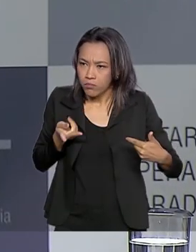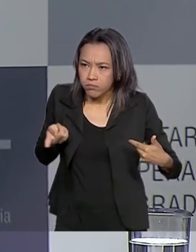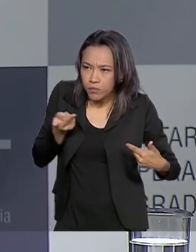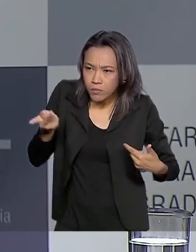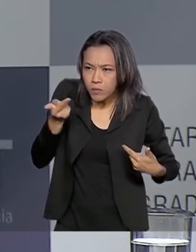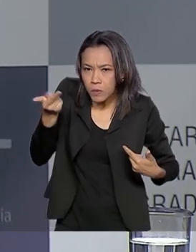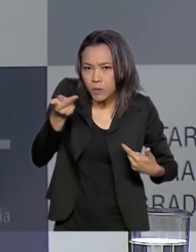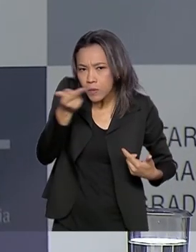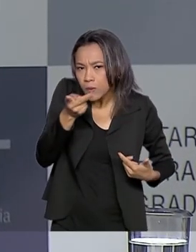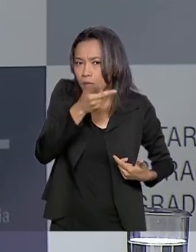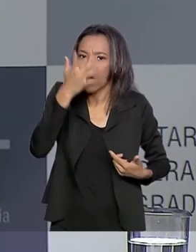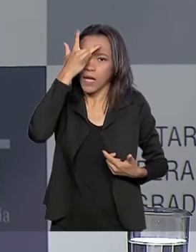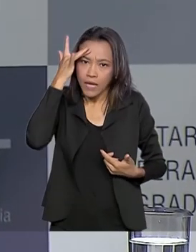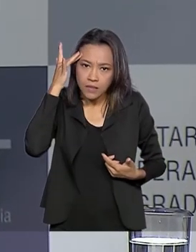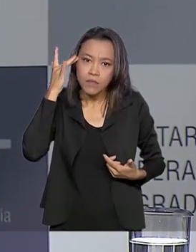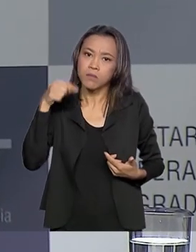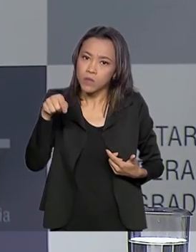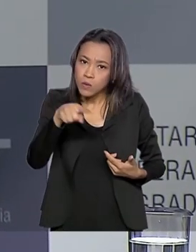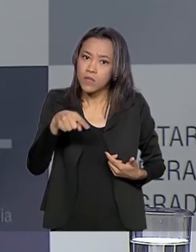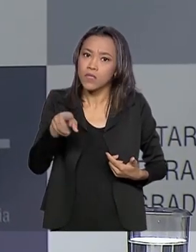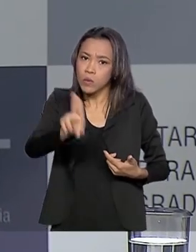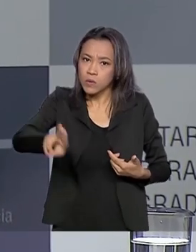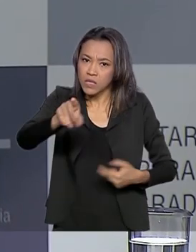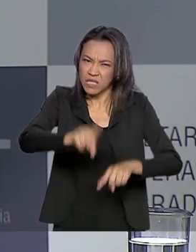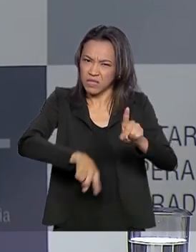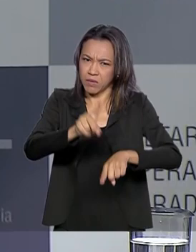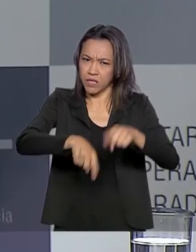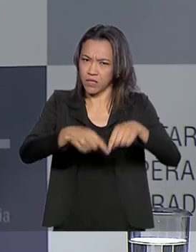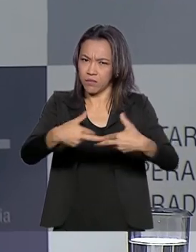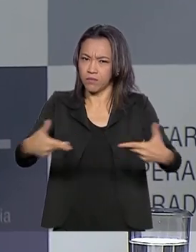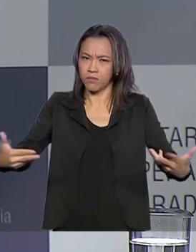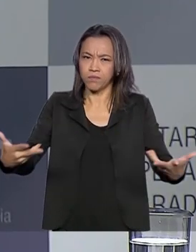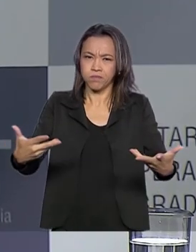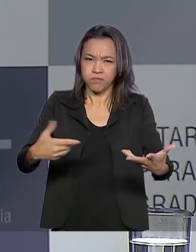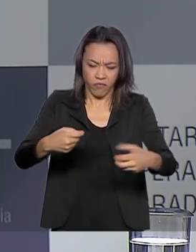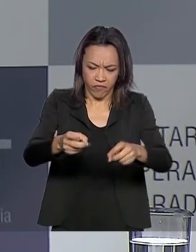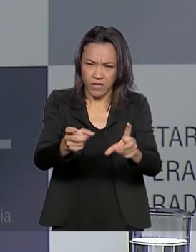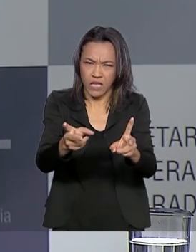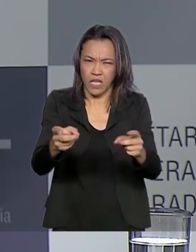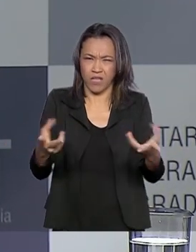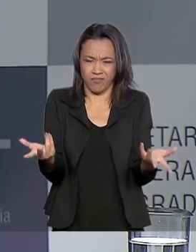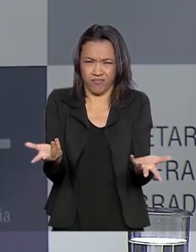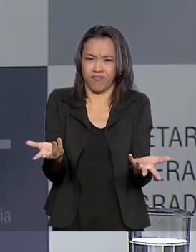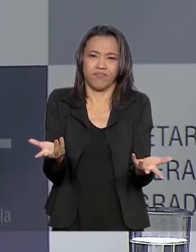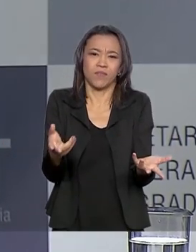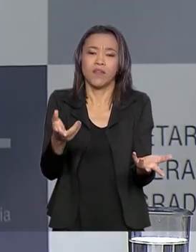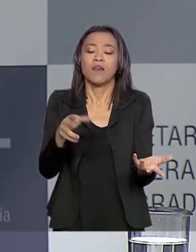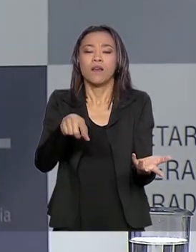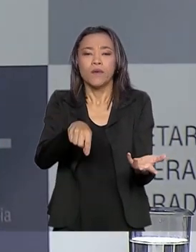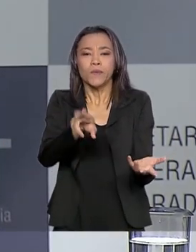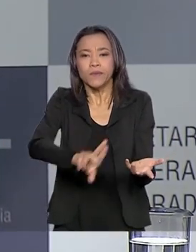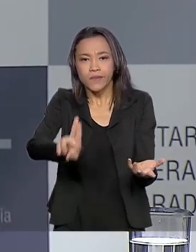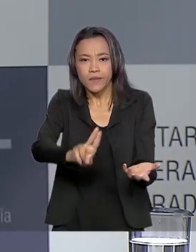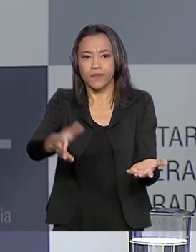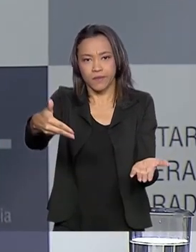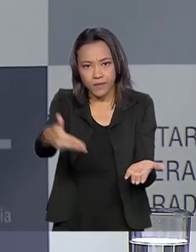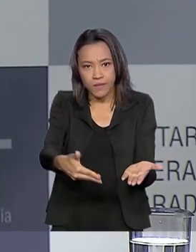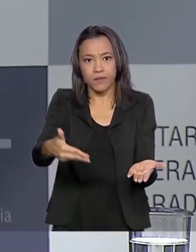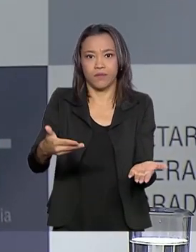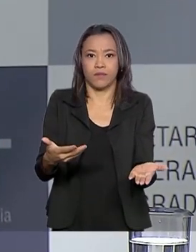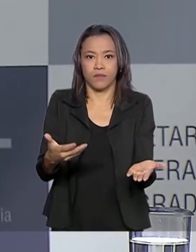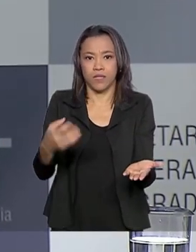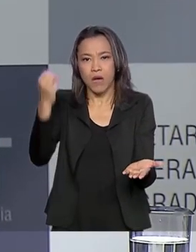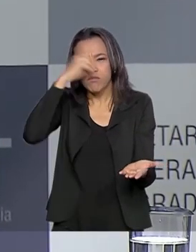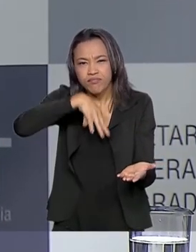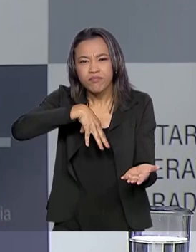pessoas que estão manipulando esse material, divulgando, comercializando, enfim, utilizando e explorando